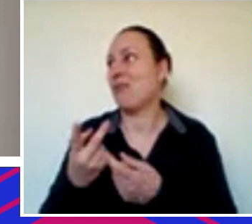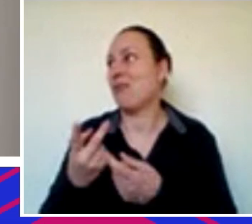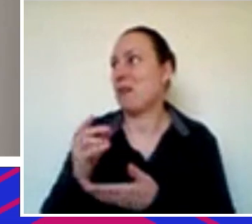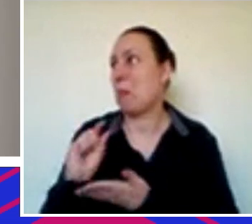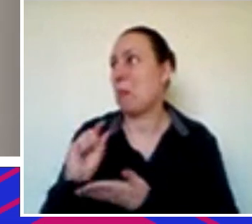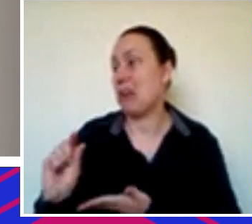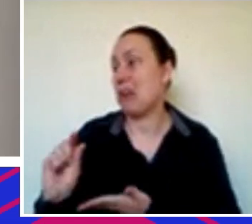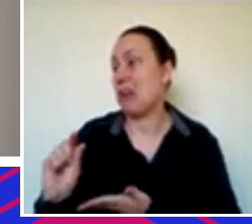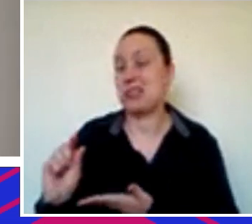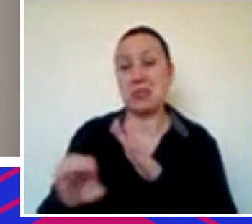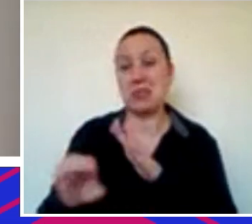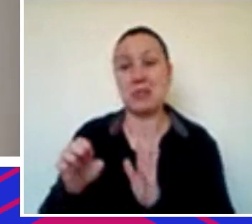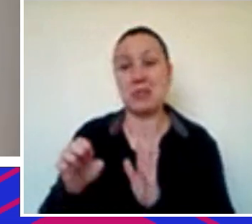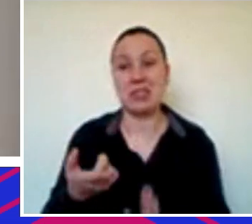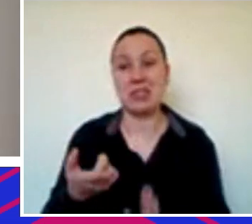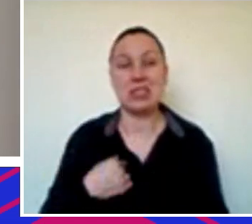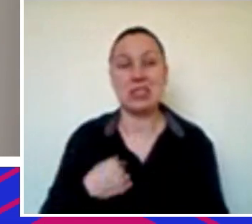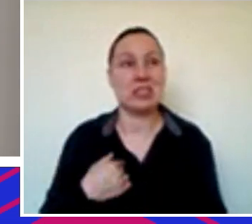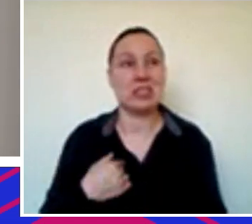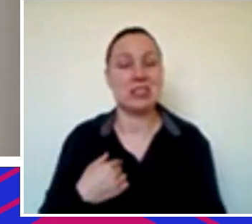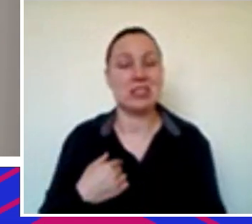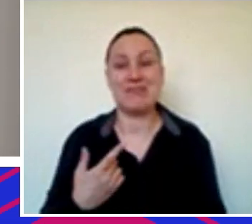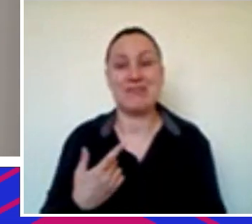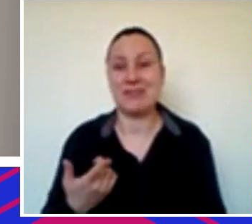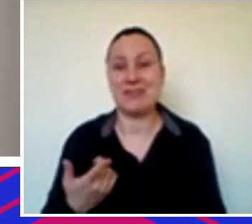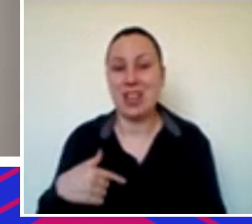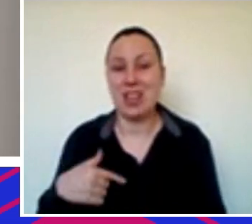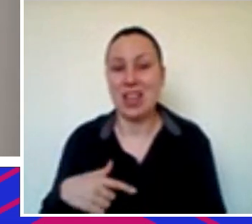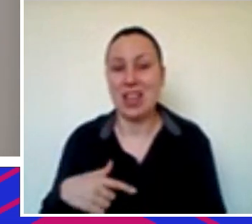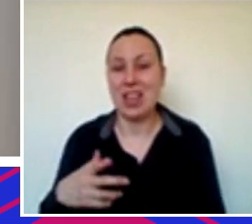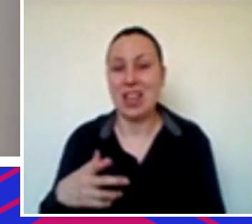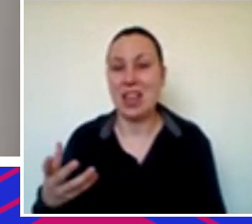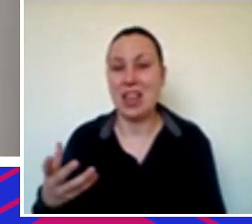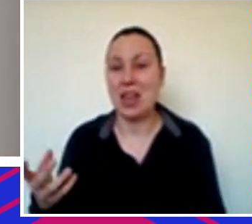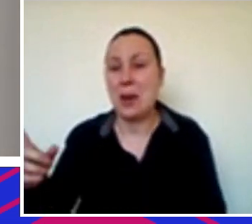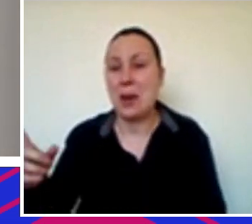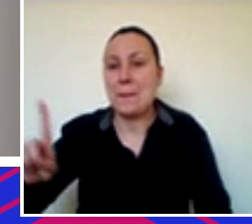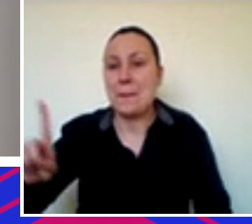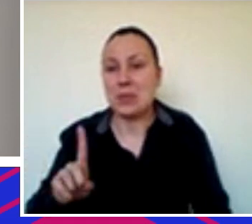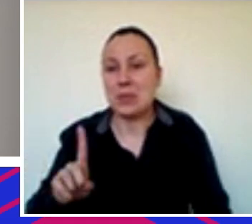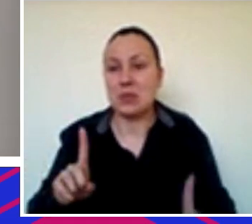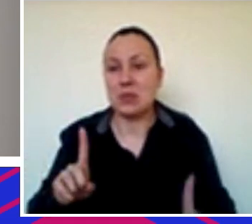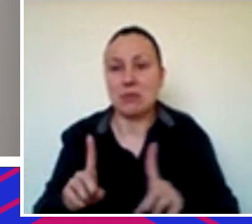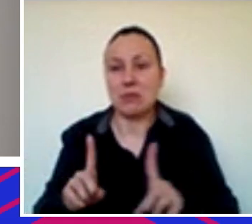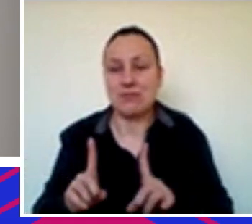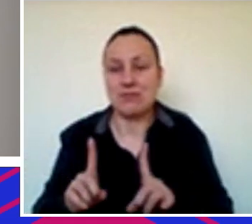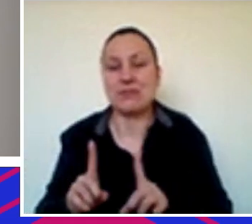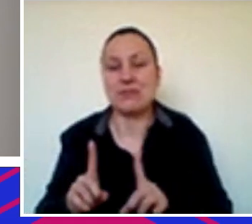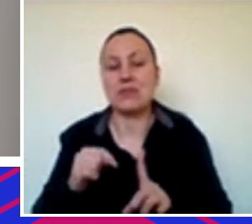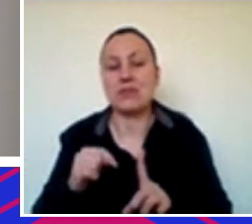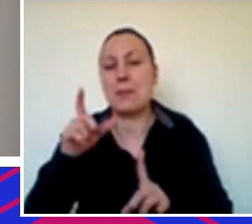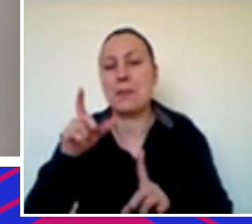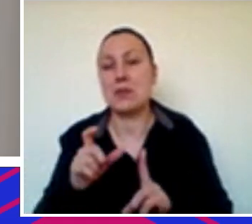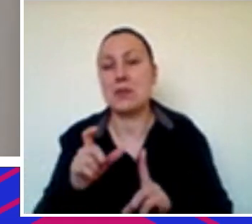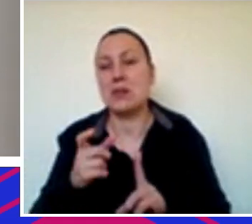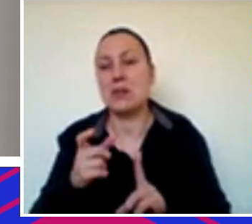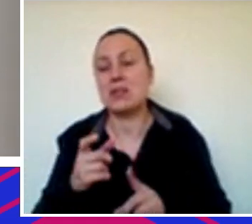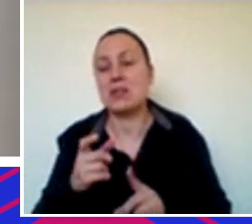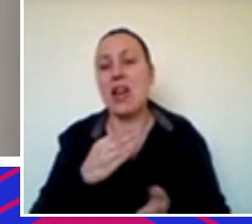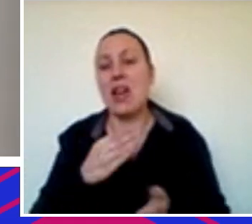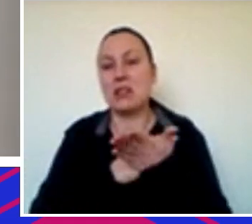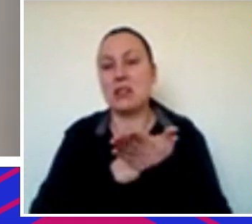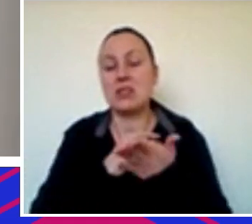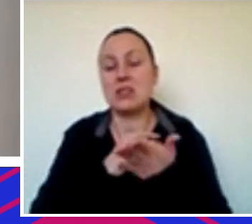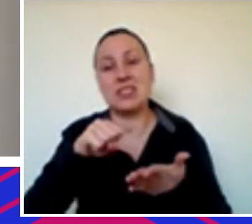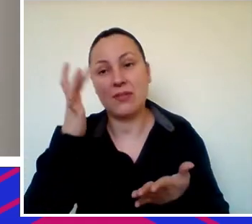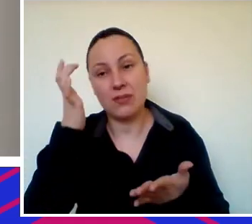decisão que, como o Bruno falou quando você traz muito pessoas do seu lado gente que vai agregar para caramba é uma decisão mais